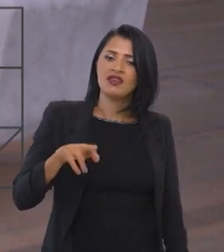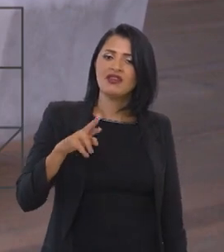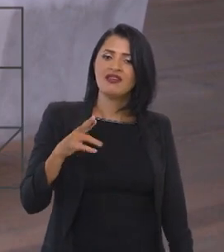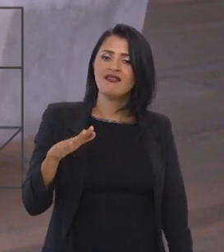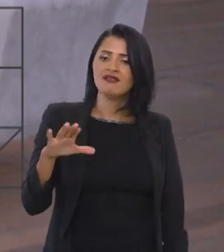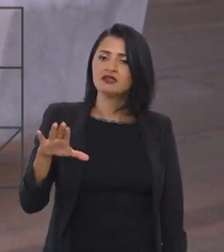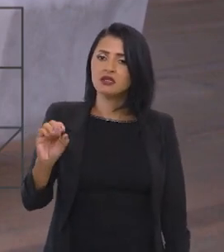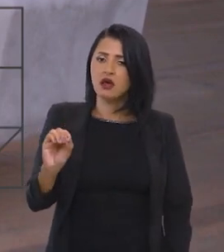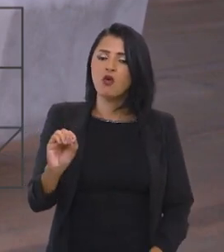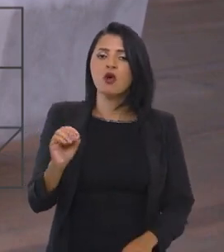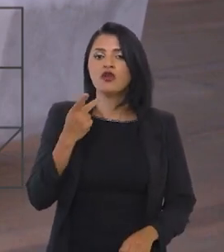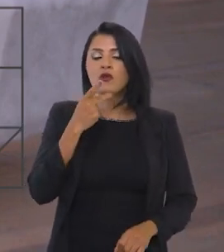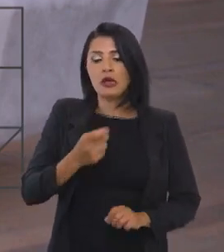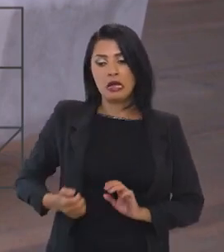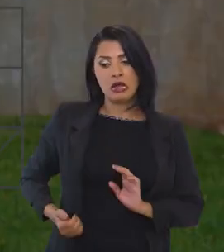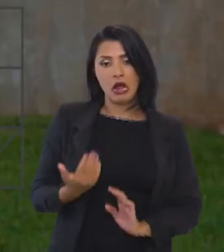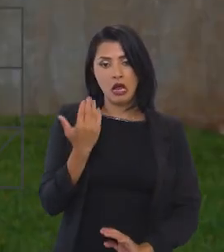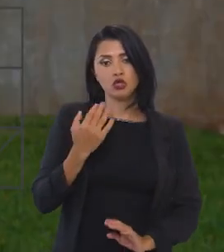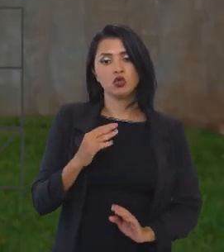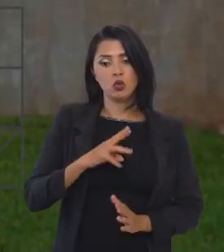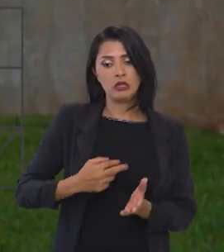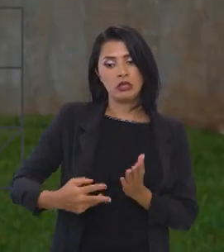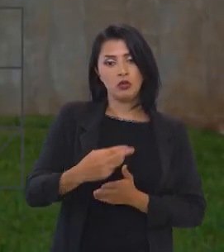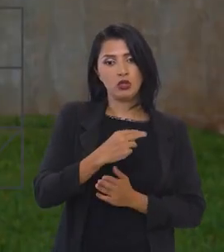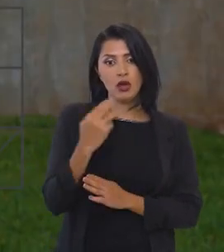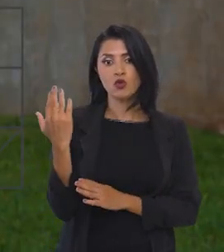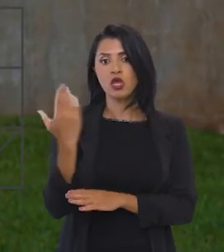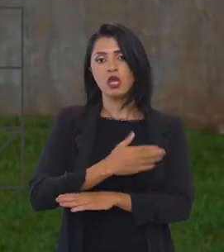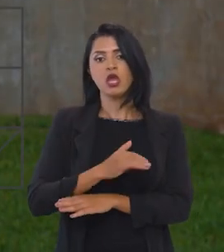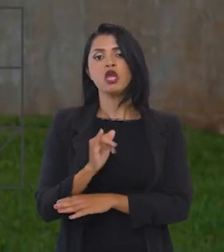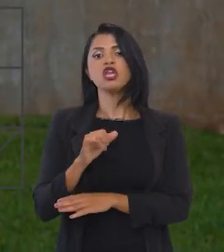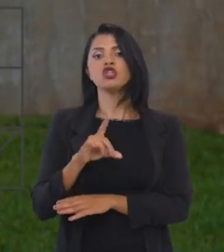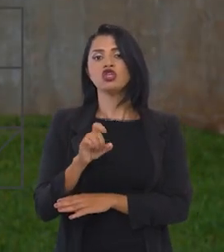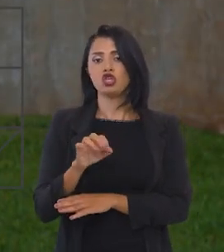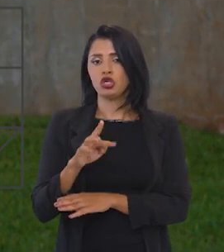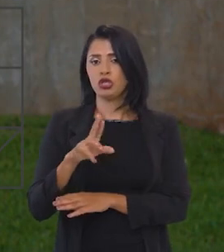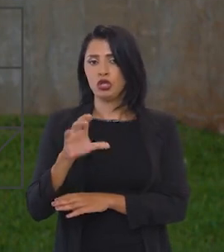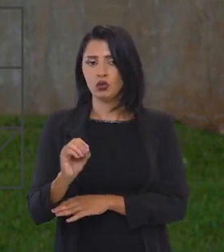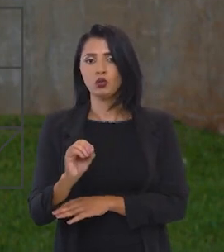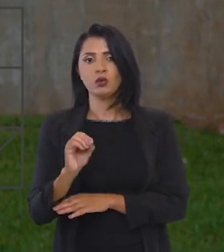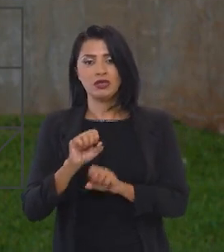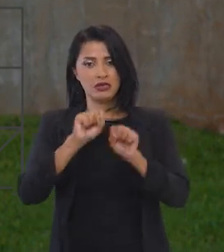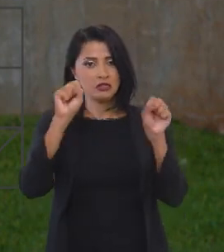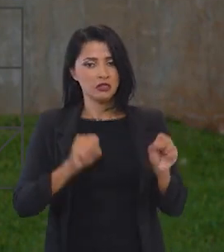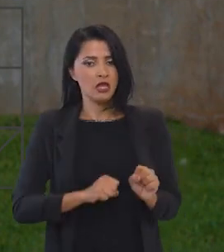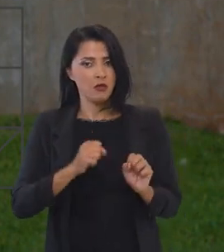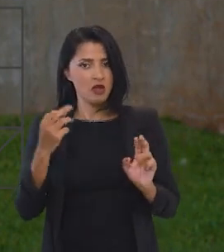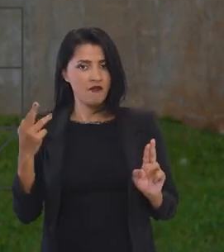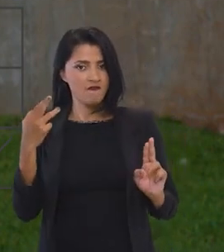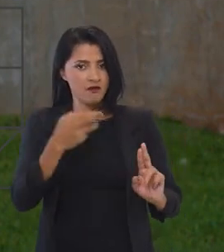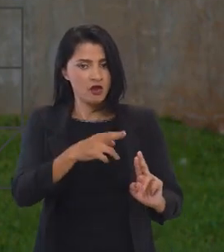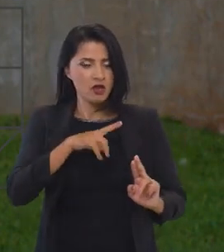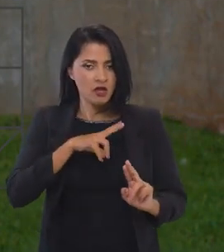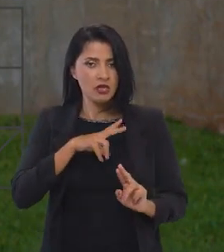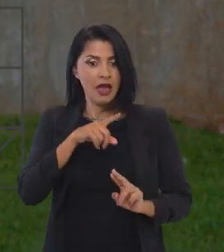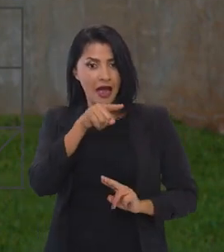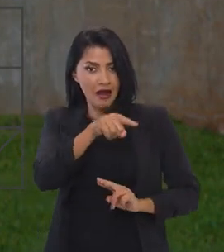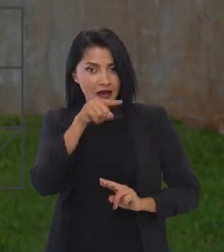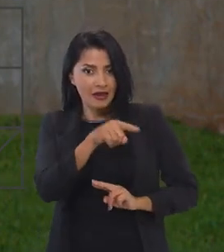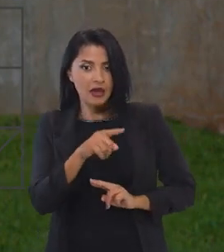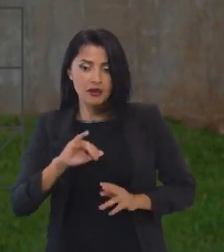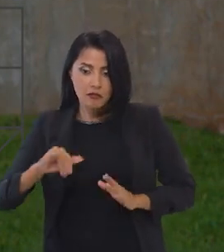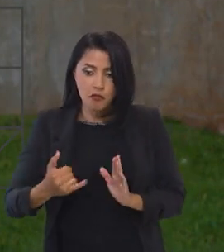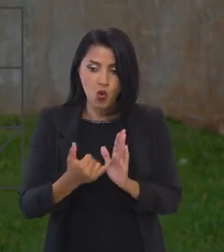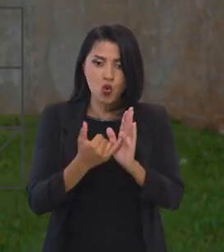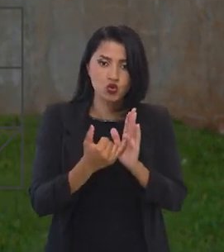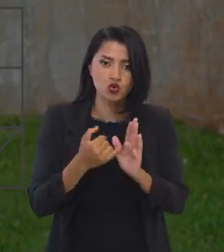a gente fala de gasto tributário indireto. Então, no sistema de referência, aquele imposto,